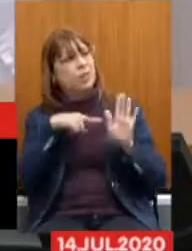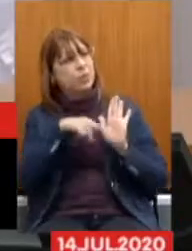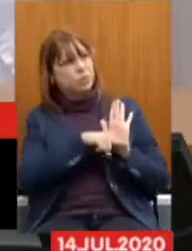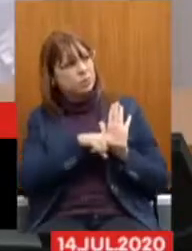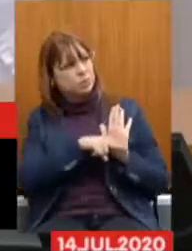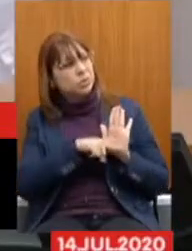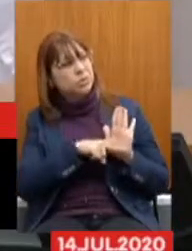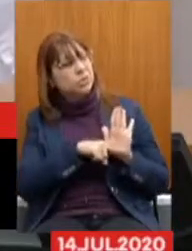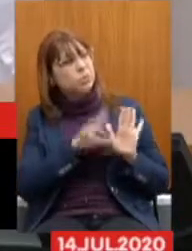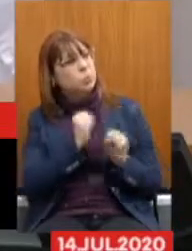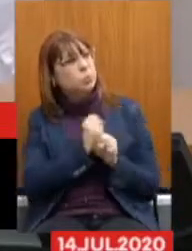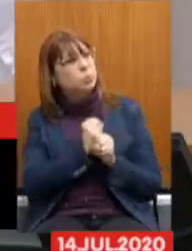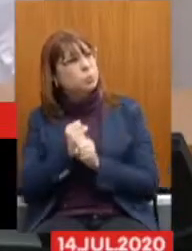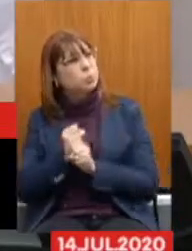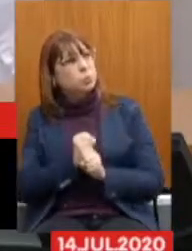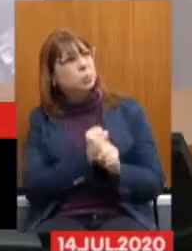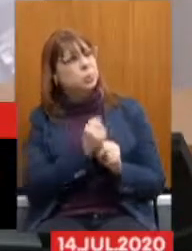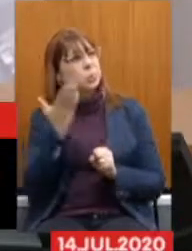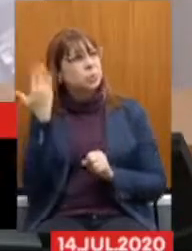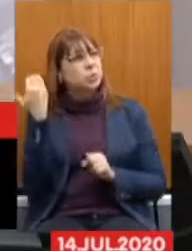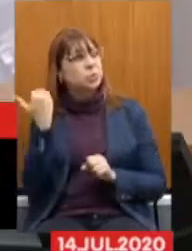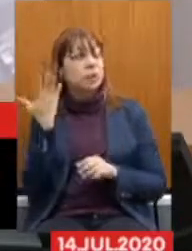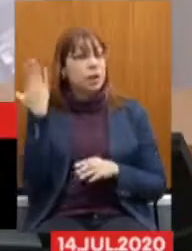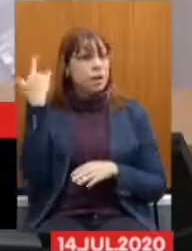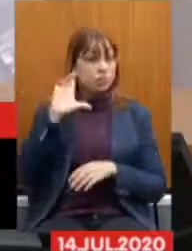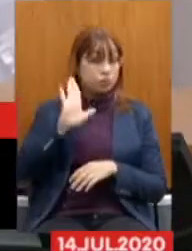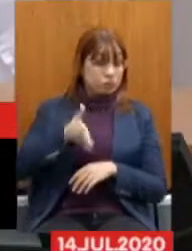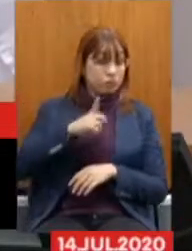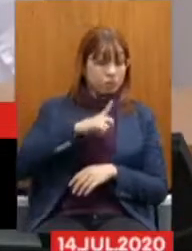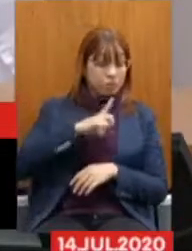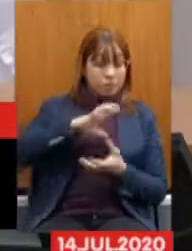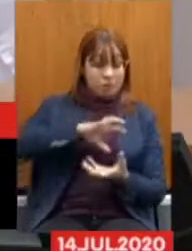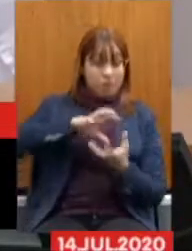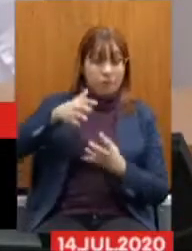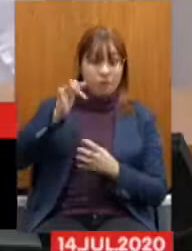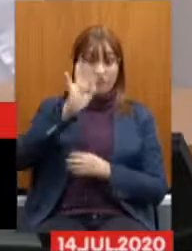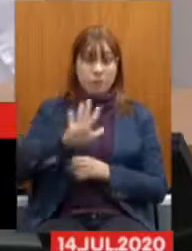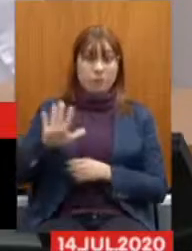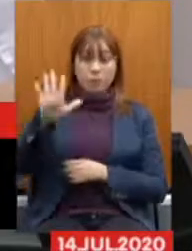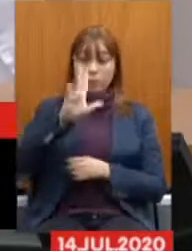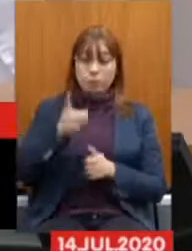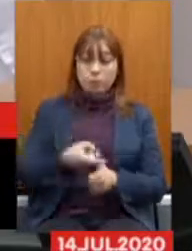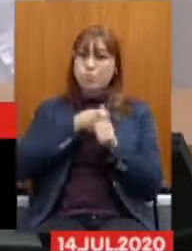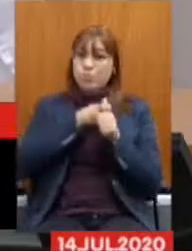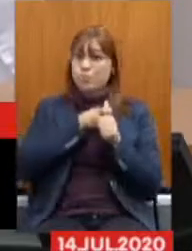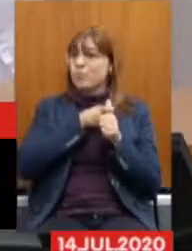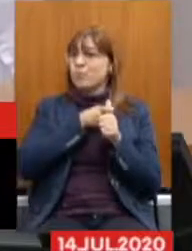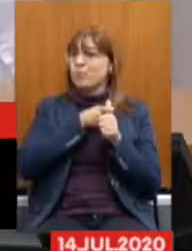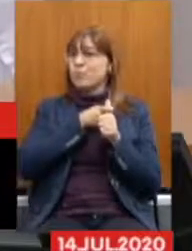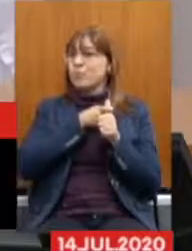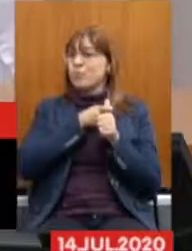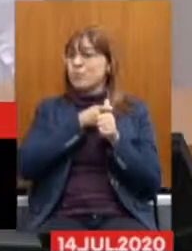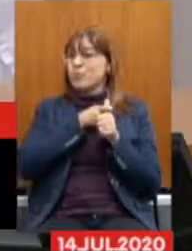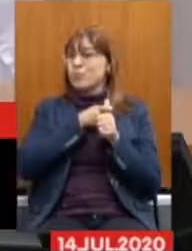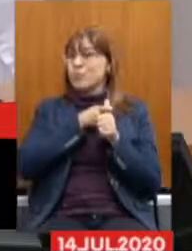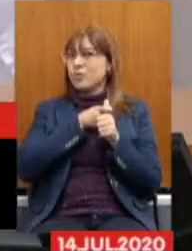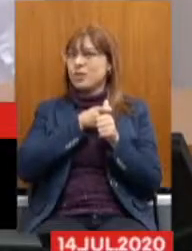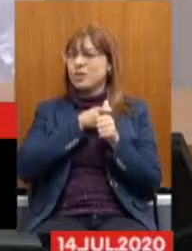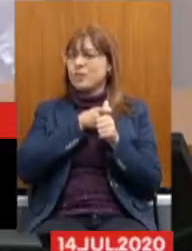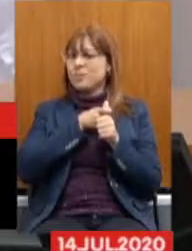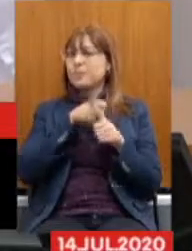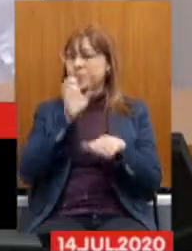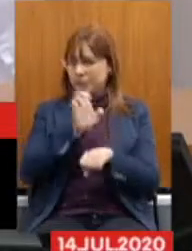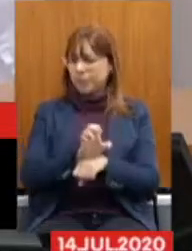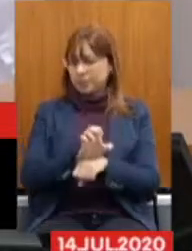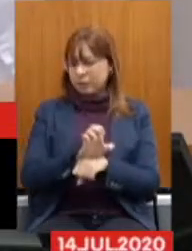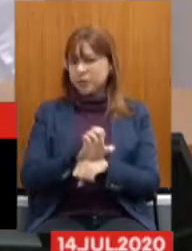públicas Nós já tivemos Uma reforma federal Que suspendeu Os nossos No Estado Inclusive